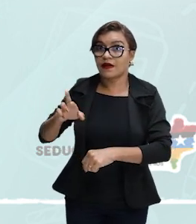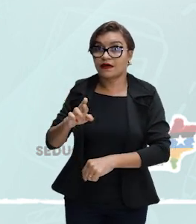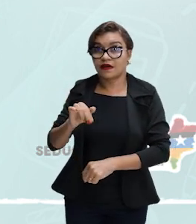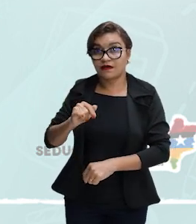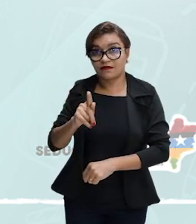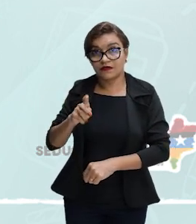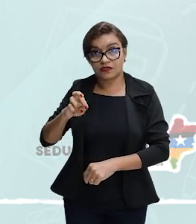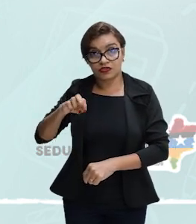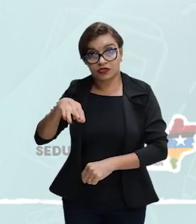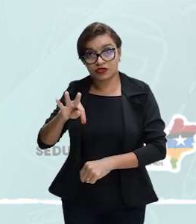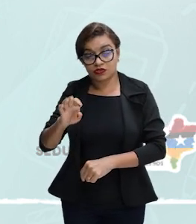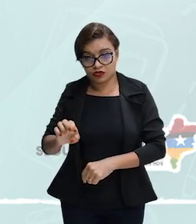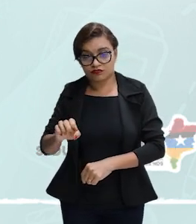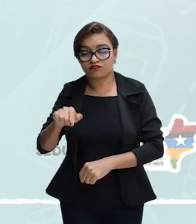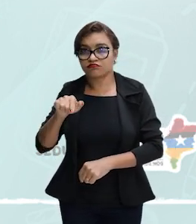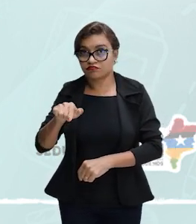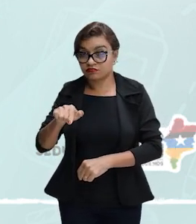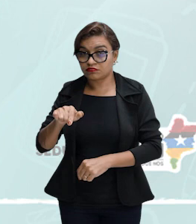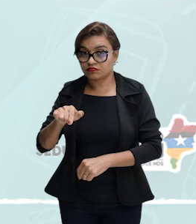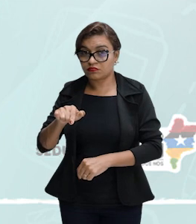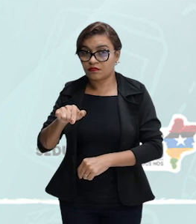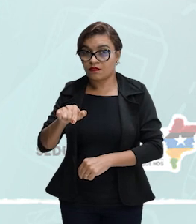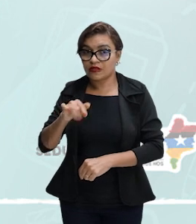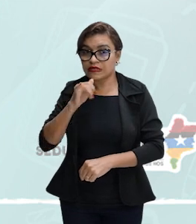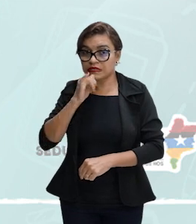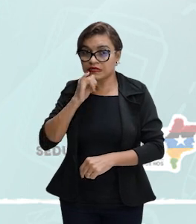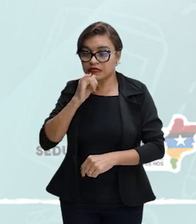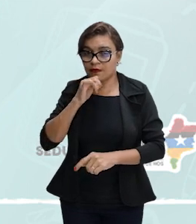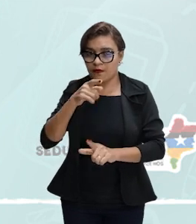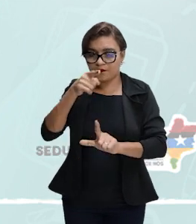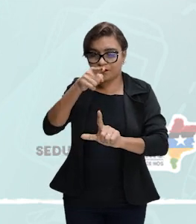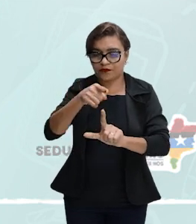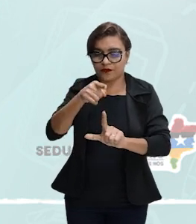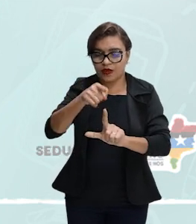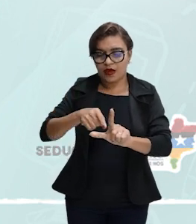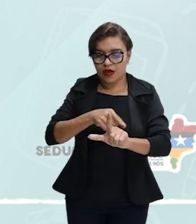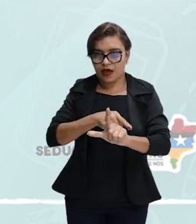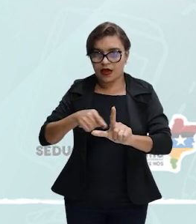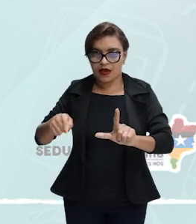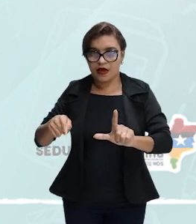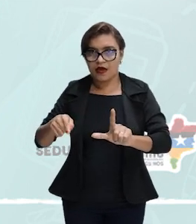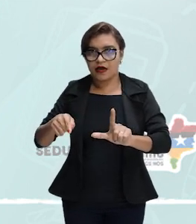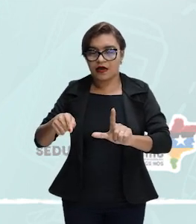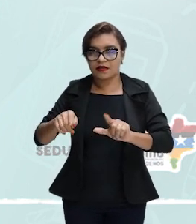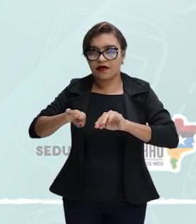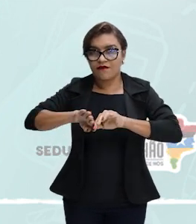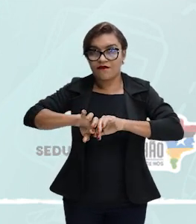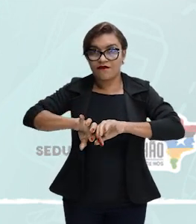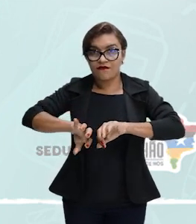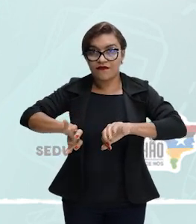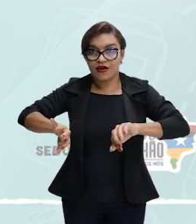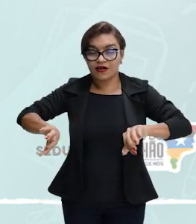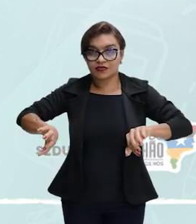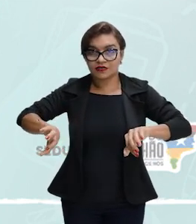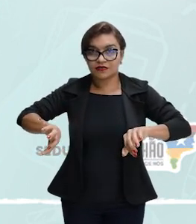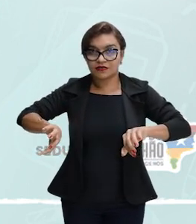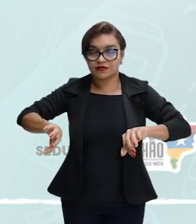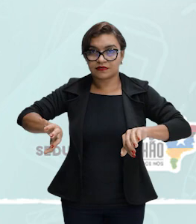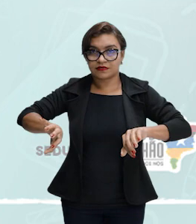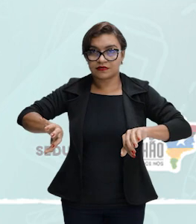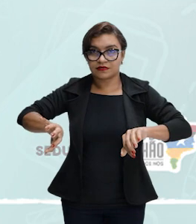refringente. Essa reta vai se afastar. Ou seja, o raio, o ângulo de refração,